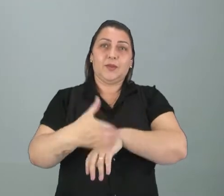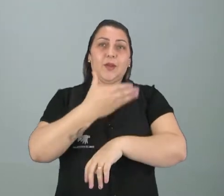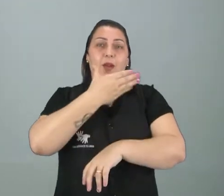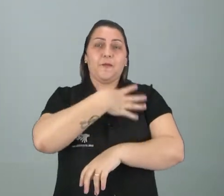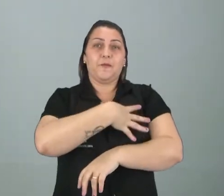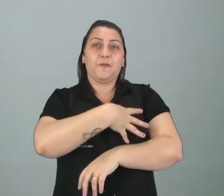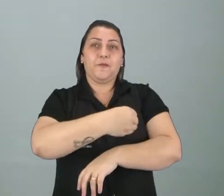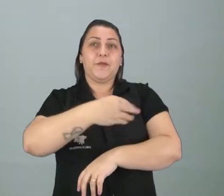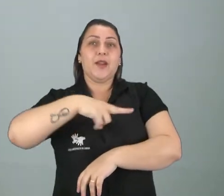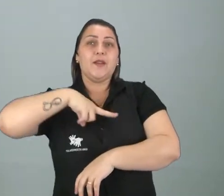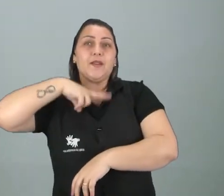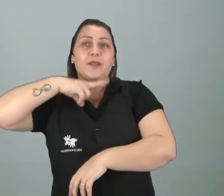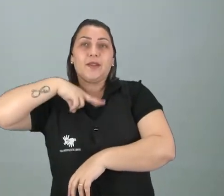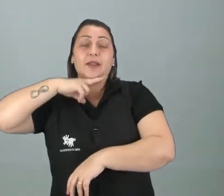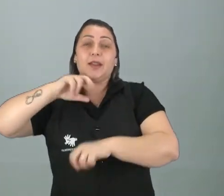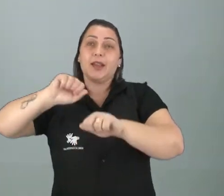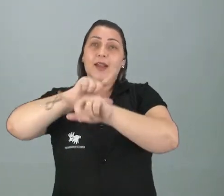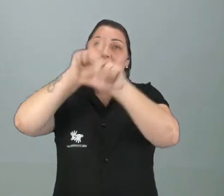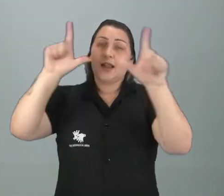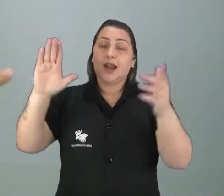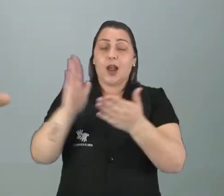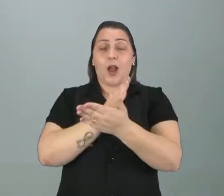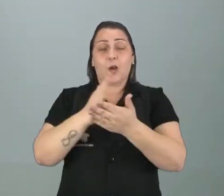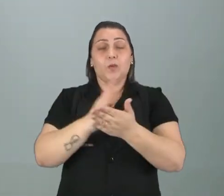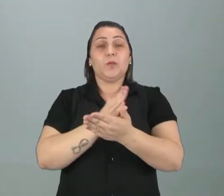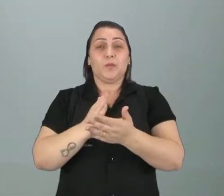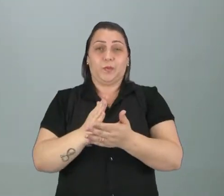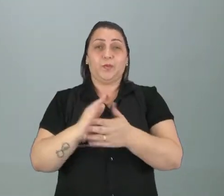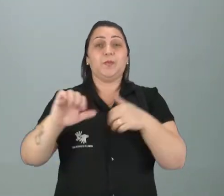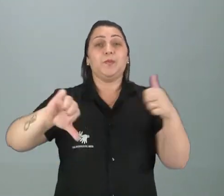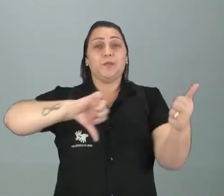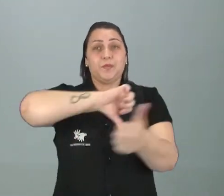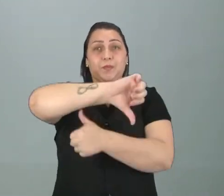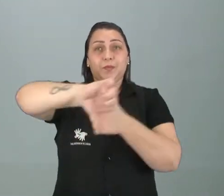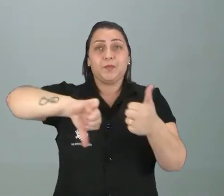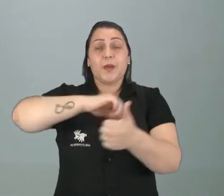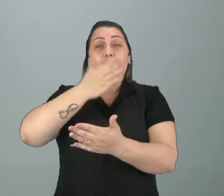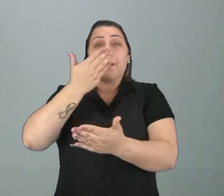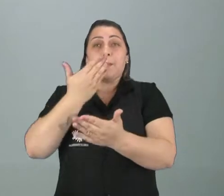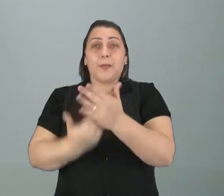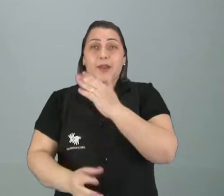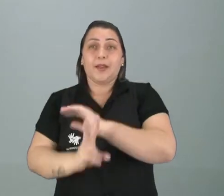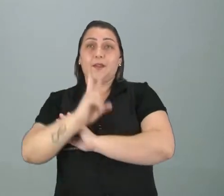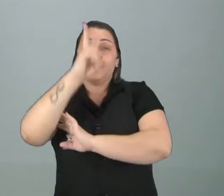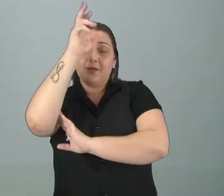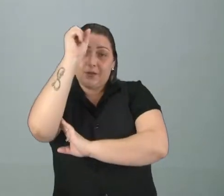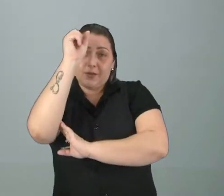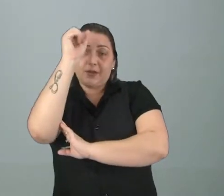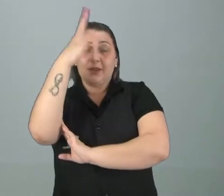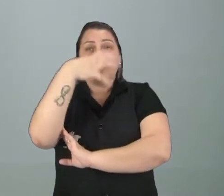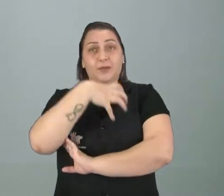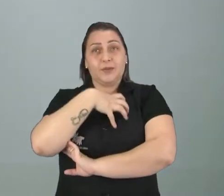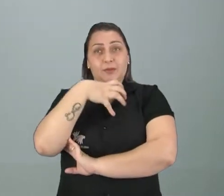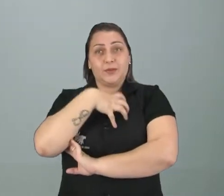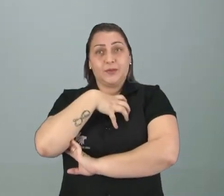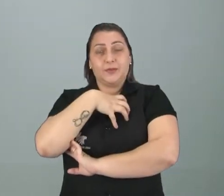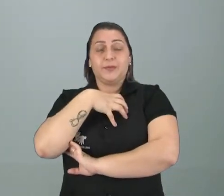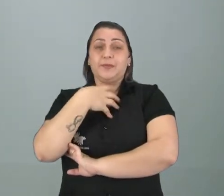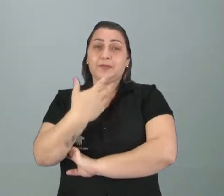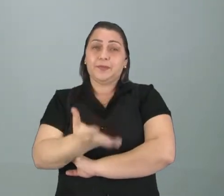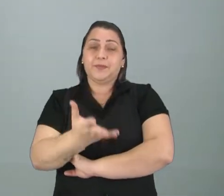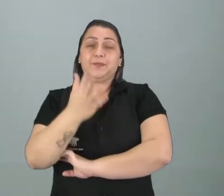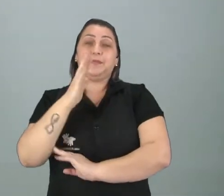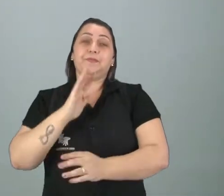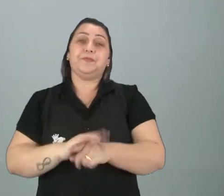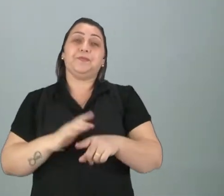Claro que, infelizmente, né? Algumas situações são modificadas, né? Algumas vão perdendo a força. Vão perdendo a sua força,